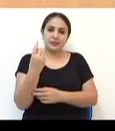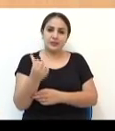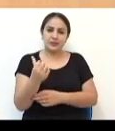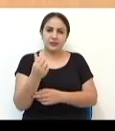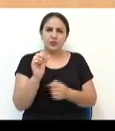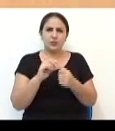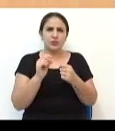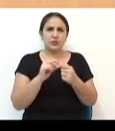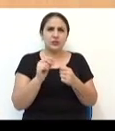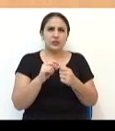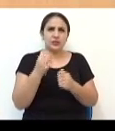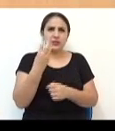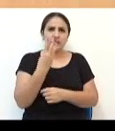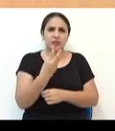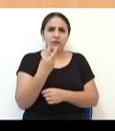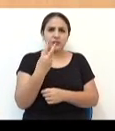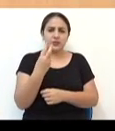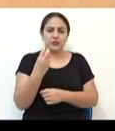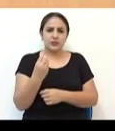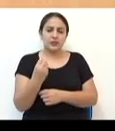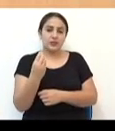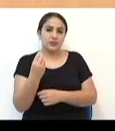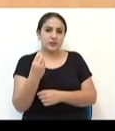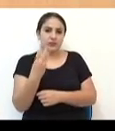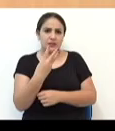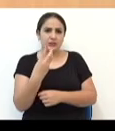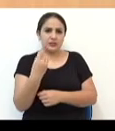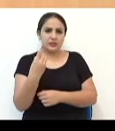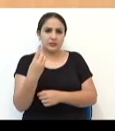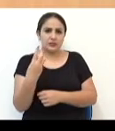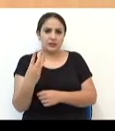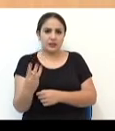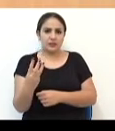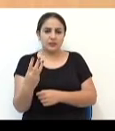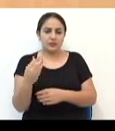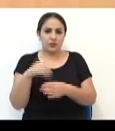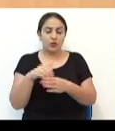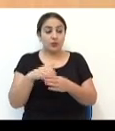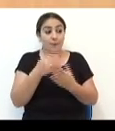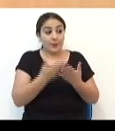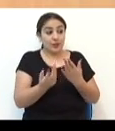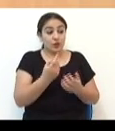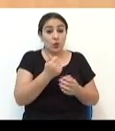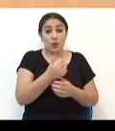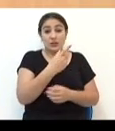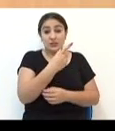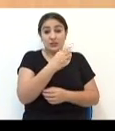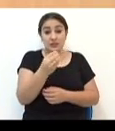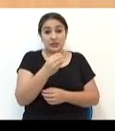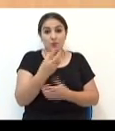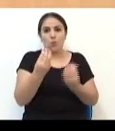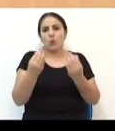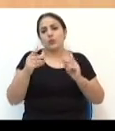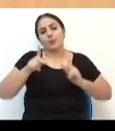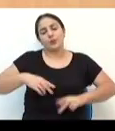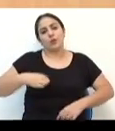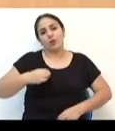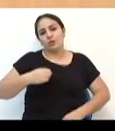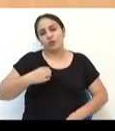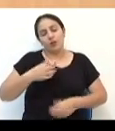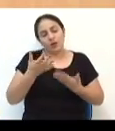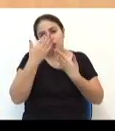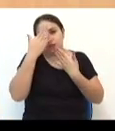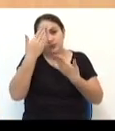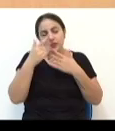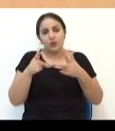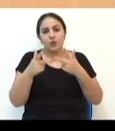313 votos, perdi quase 200 votos, né? Porque era muito candidato, mas tenho